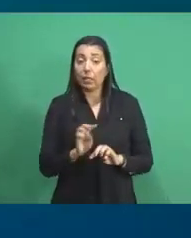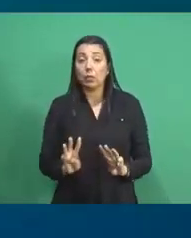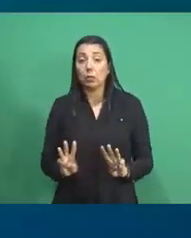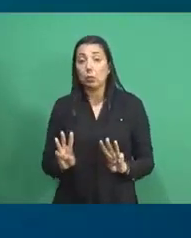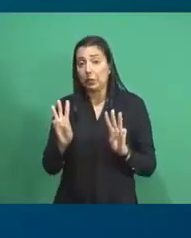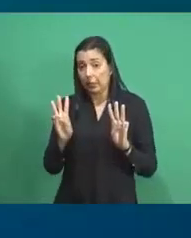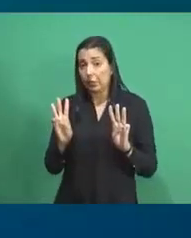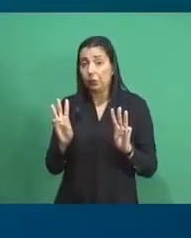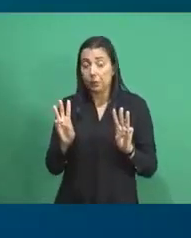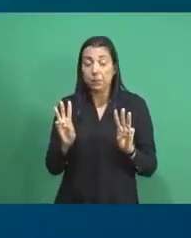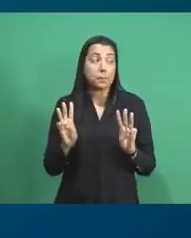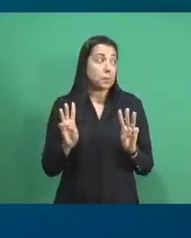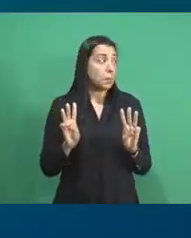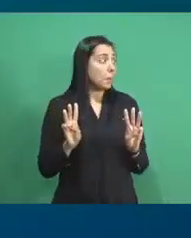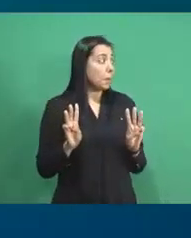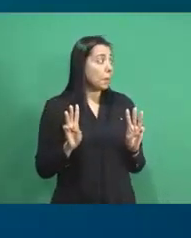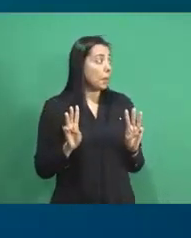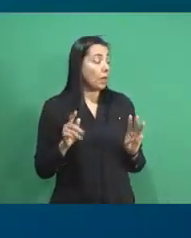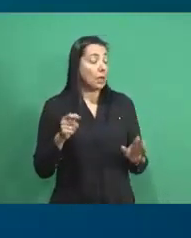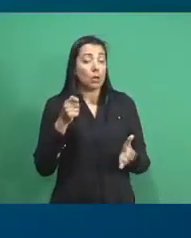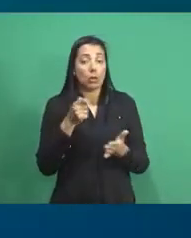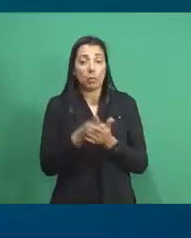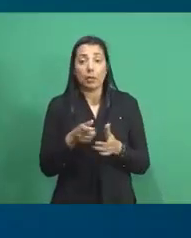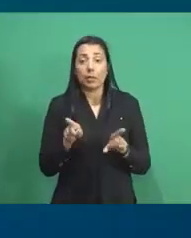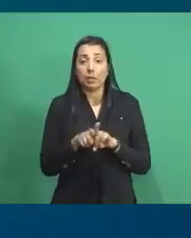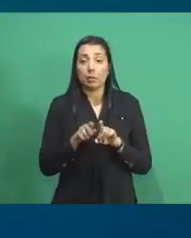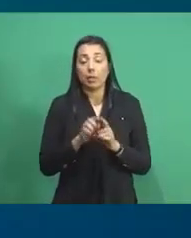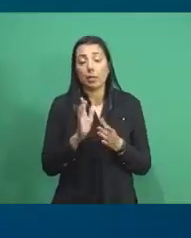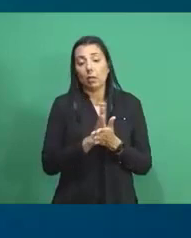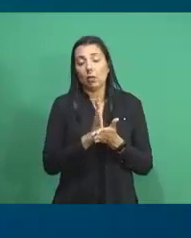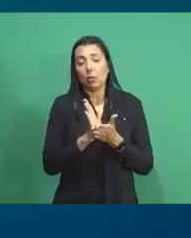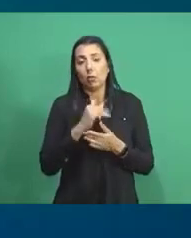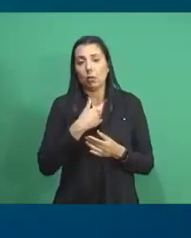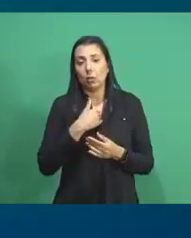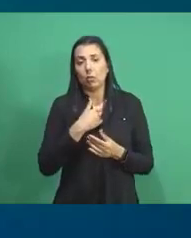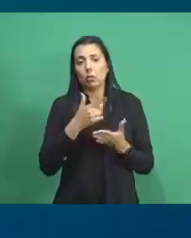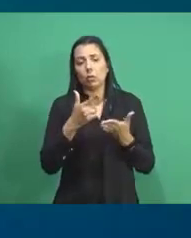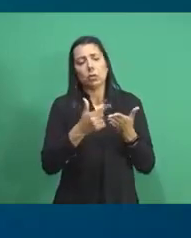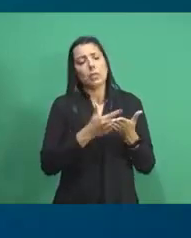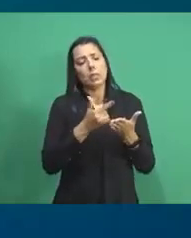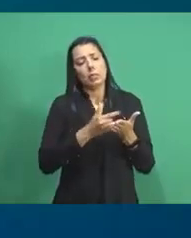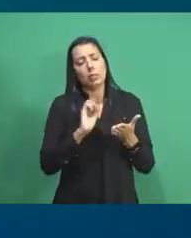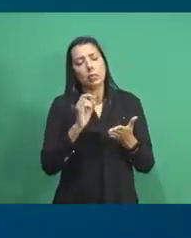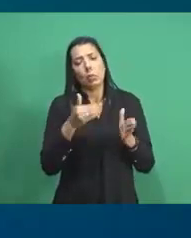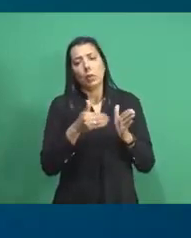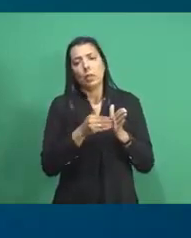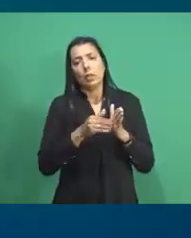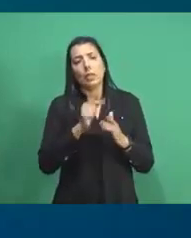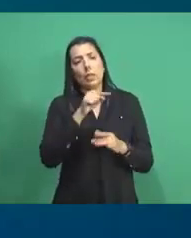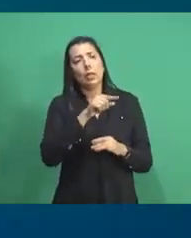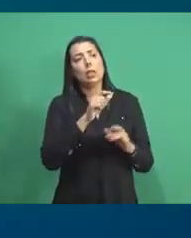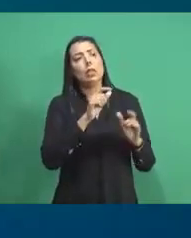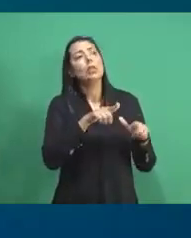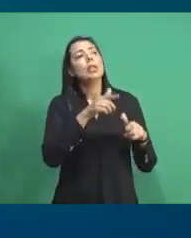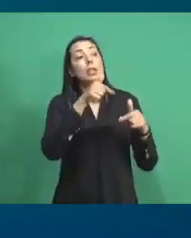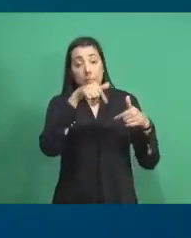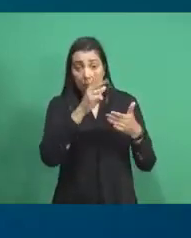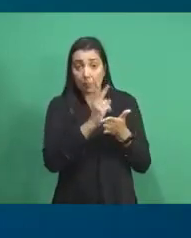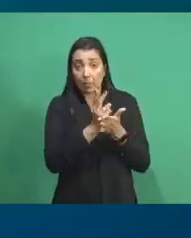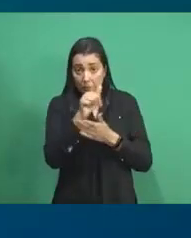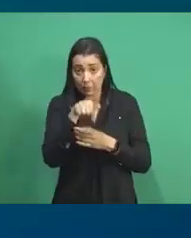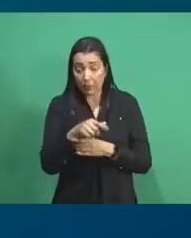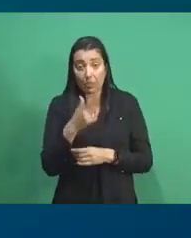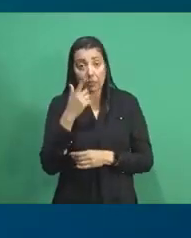e comprar alguns dos nossos livros ou até ir no nosso estande que está aqui